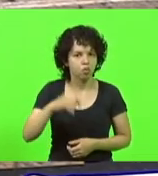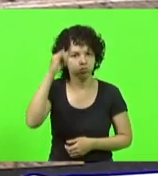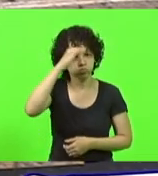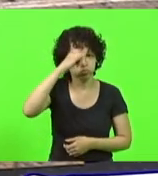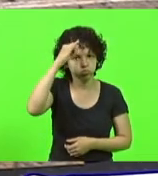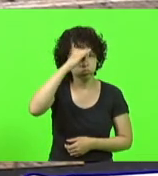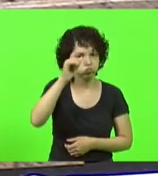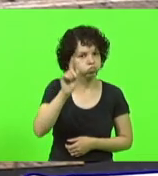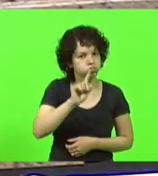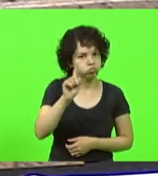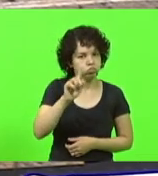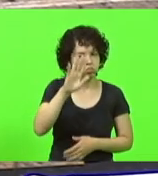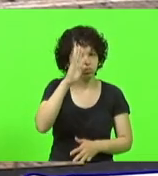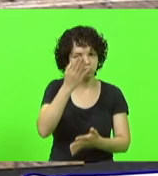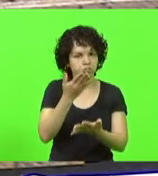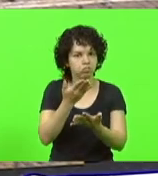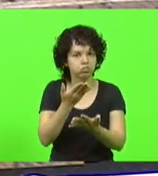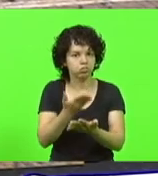para acreditar que vai realizar